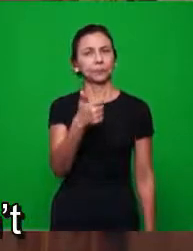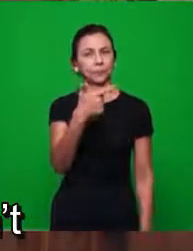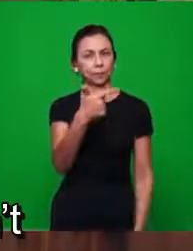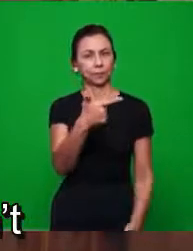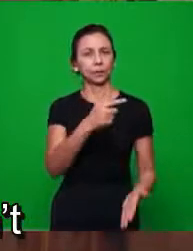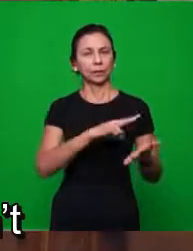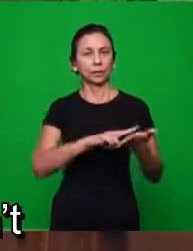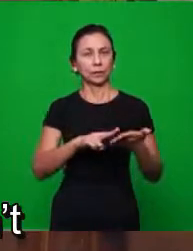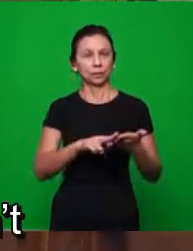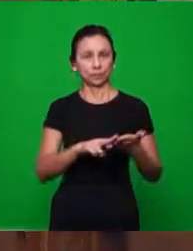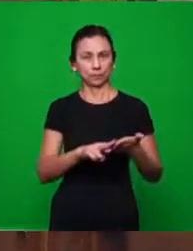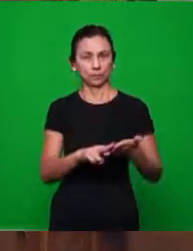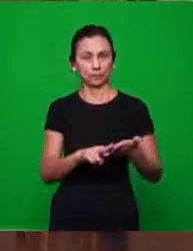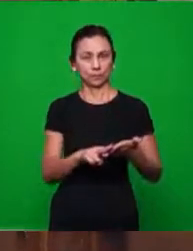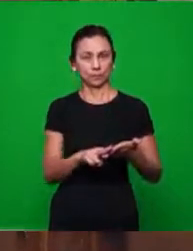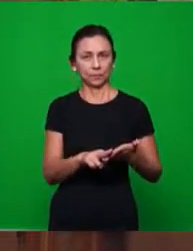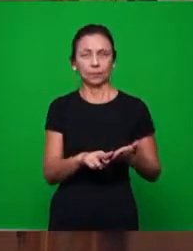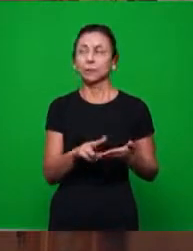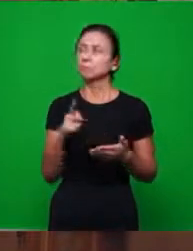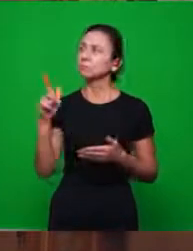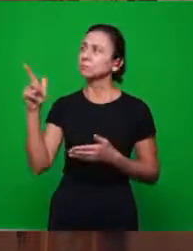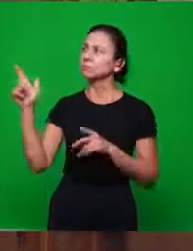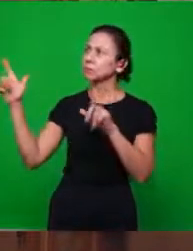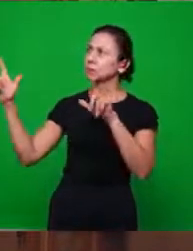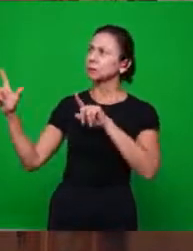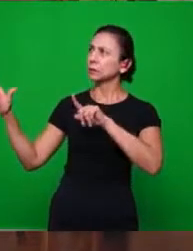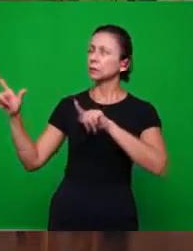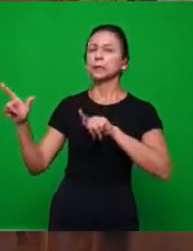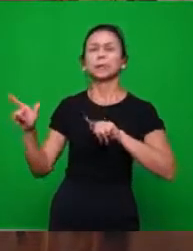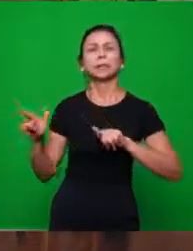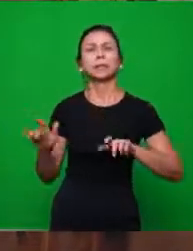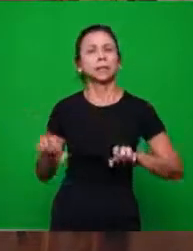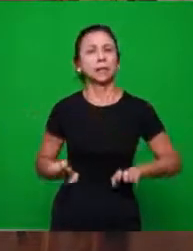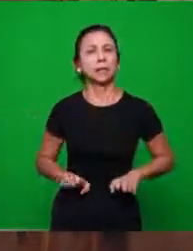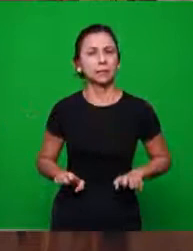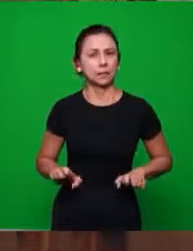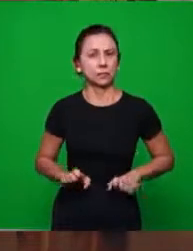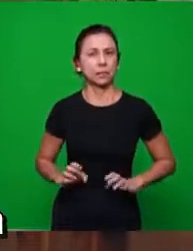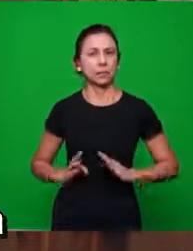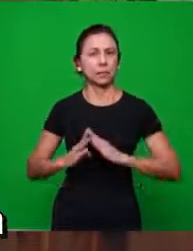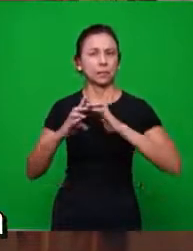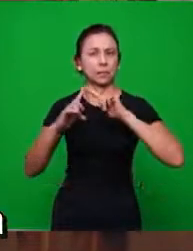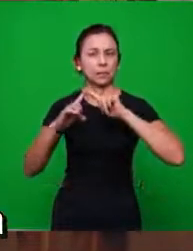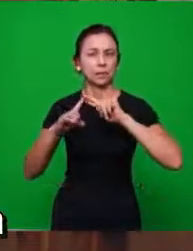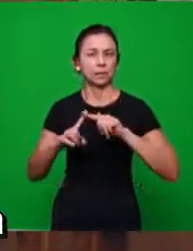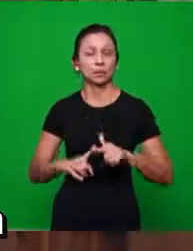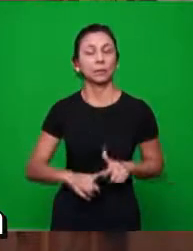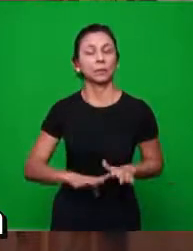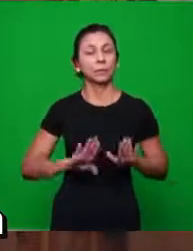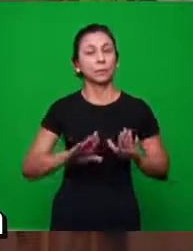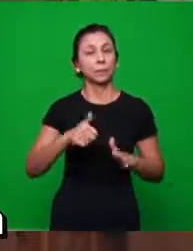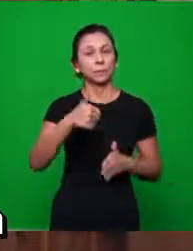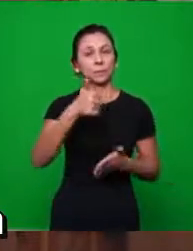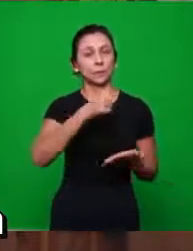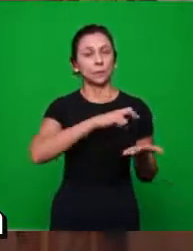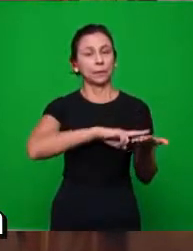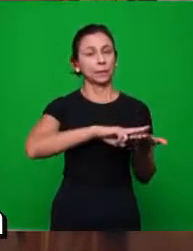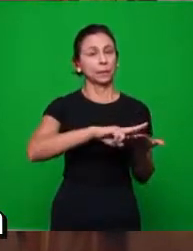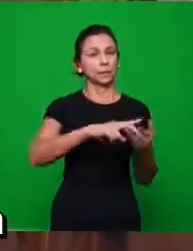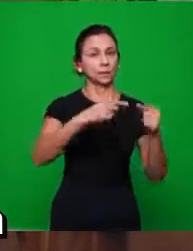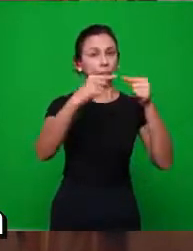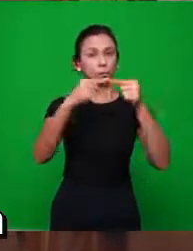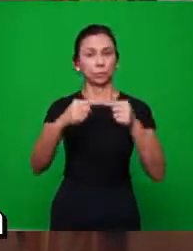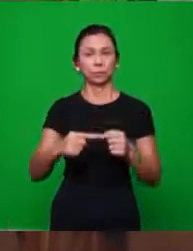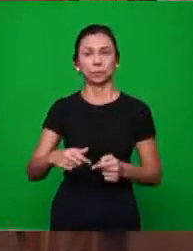refere à Igreja de Esmirna, que não está colocada aqui. Mas essa primeira carta está relacionada com a primeira